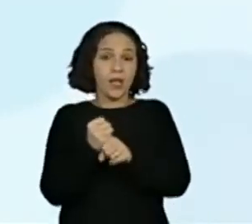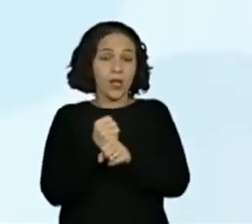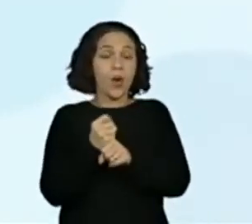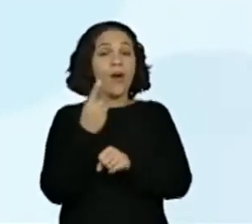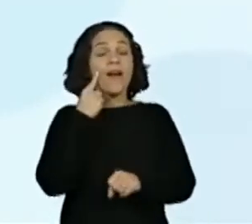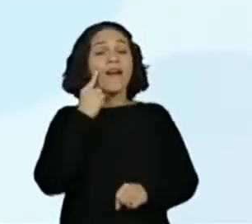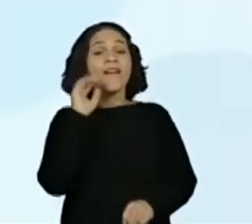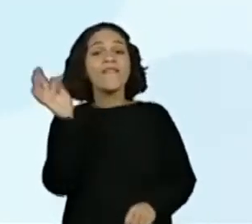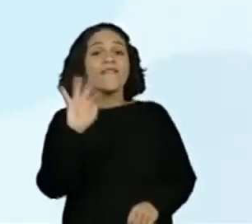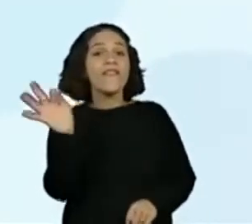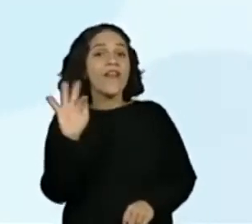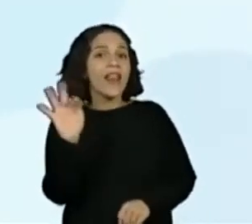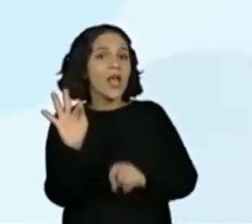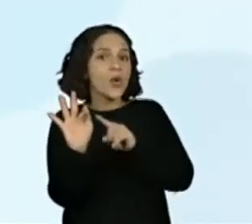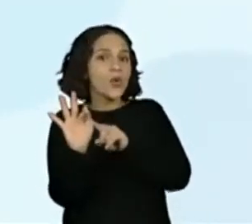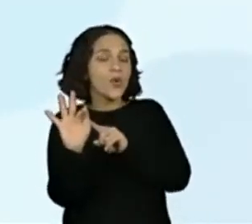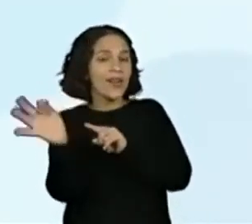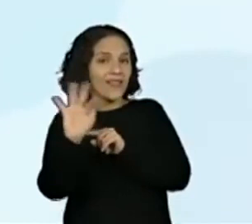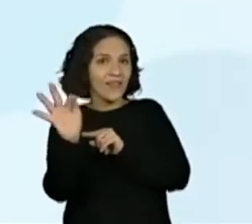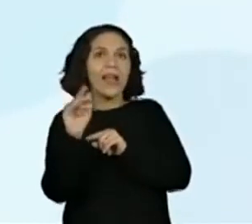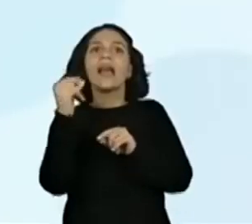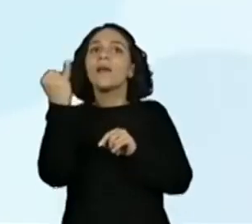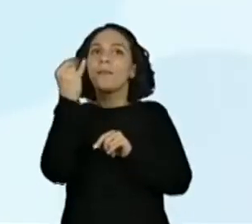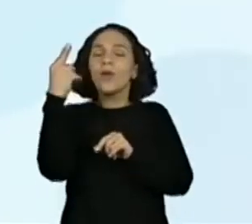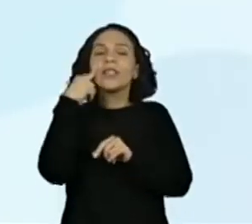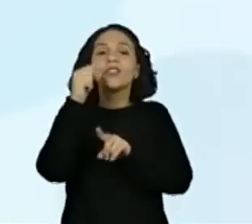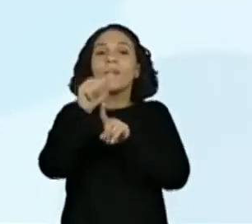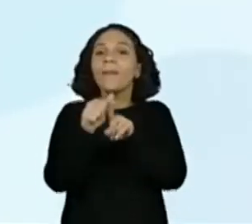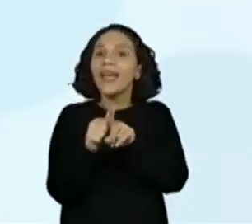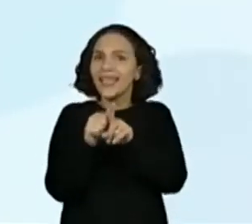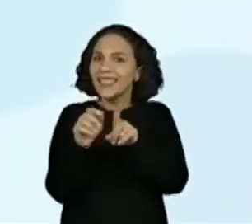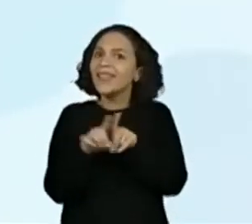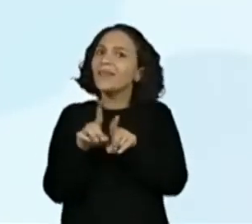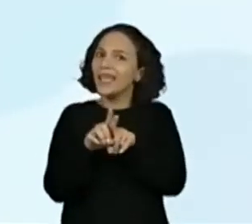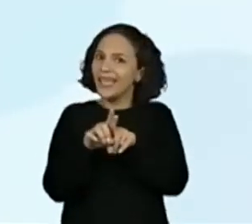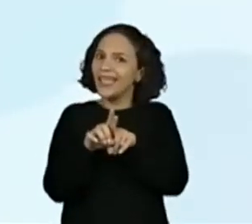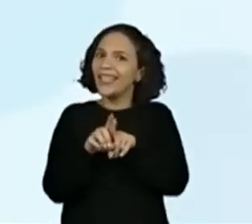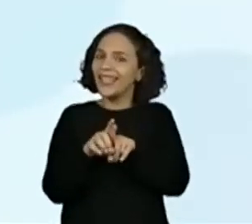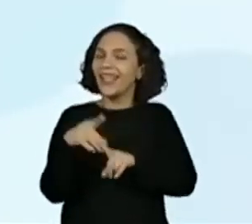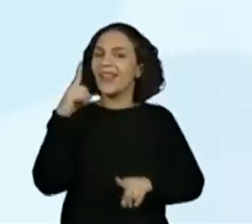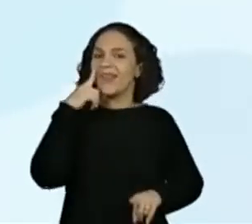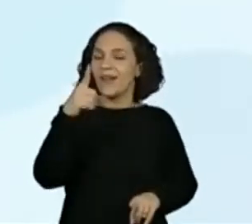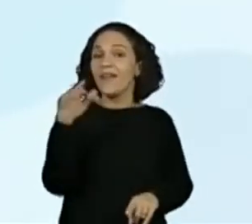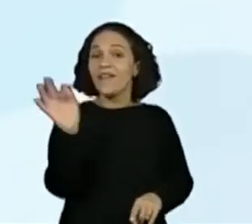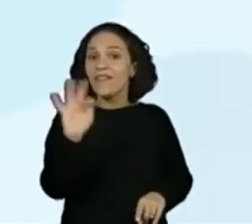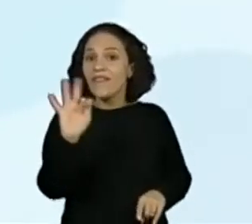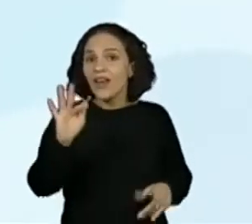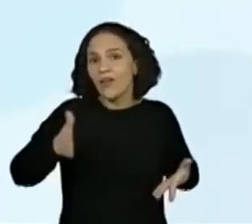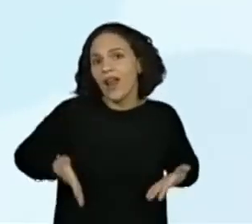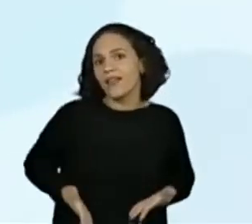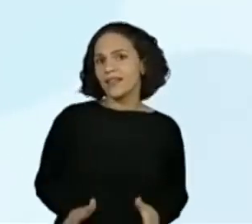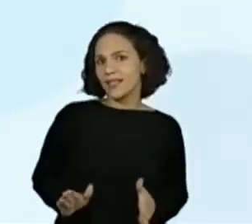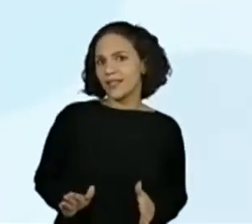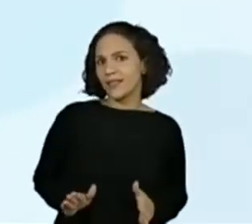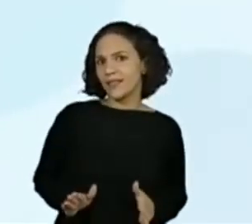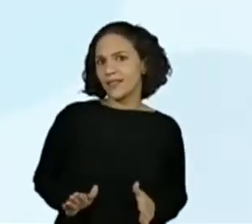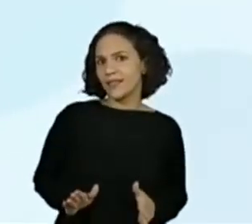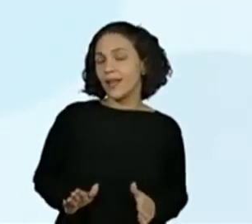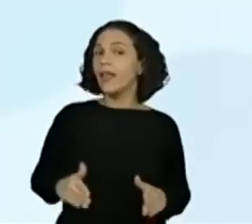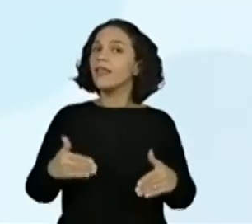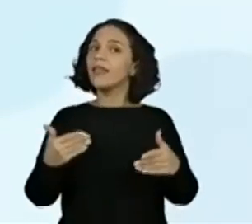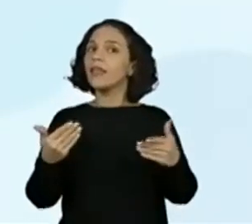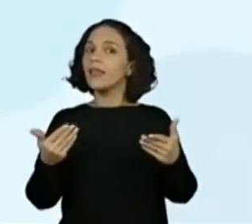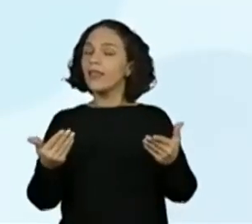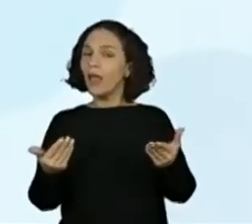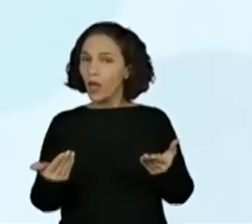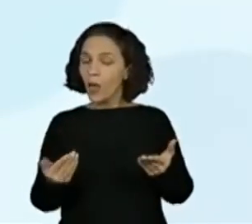fevereiro. Essa data aqui a gente também não pode esquecer. Ele nasceu em fevereiro. Portanto,